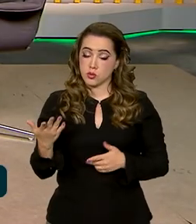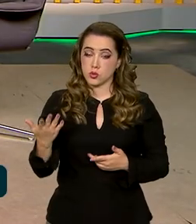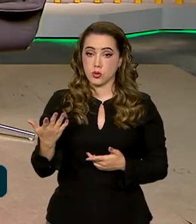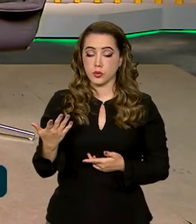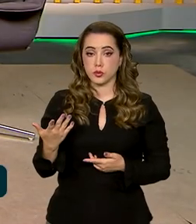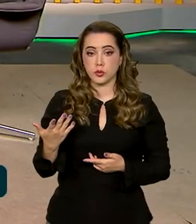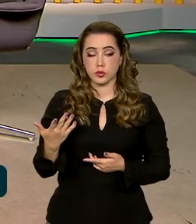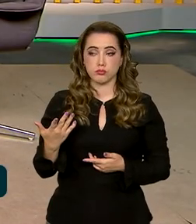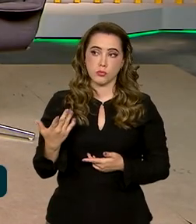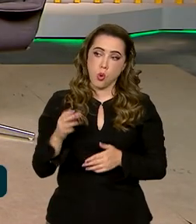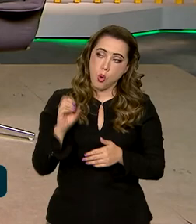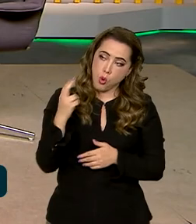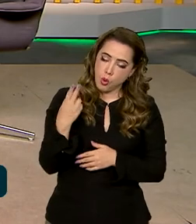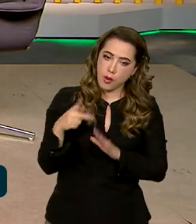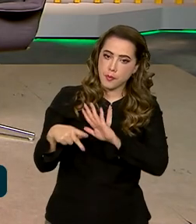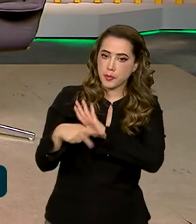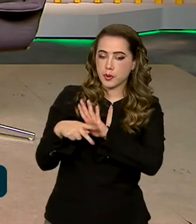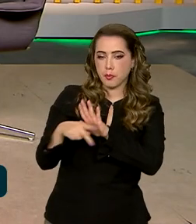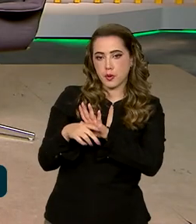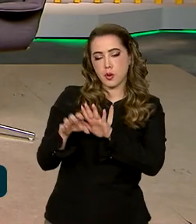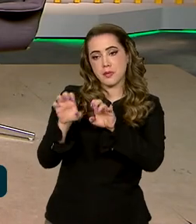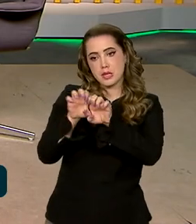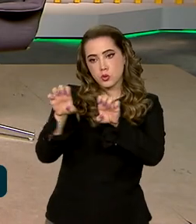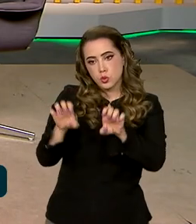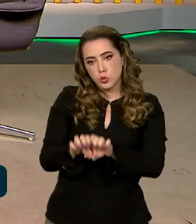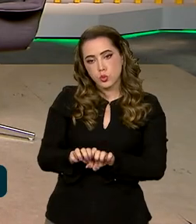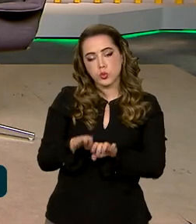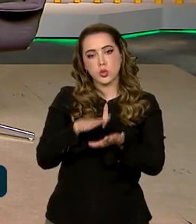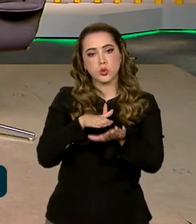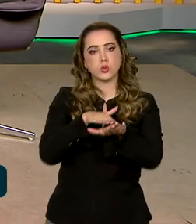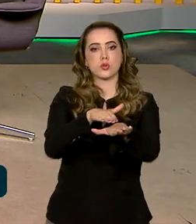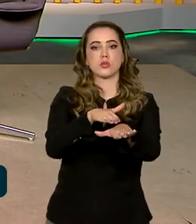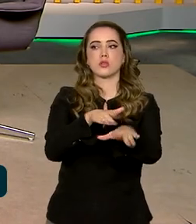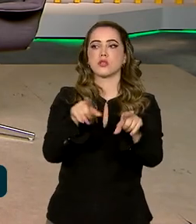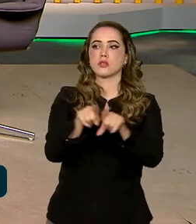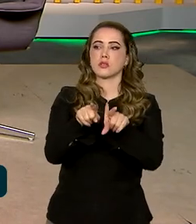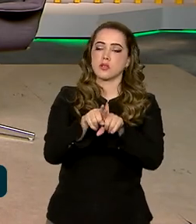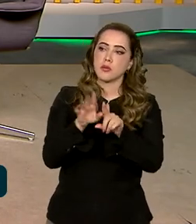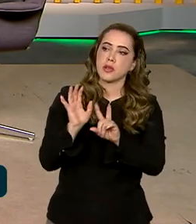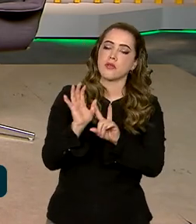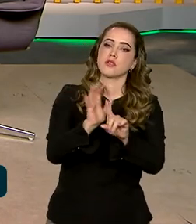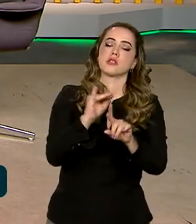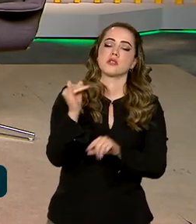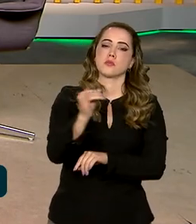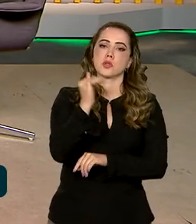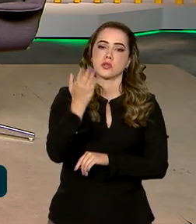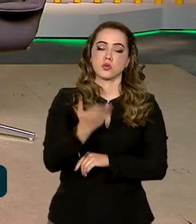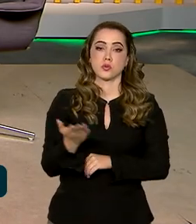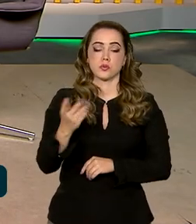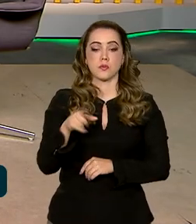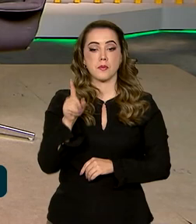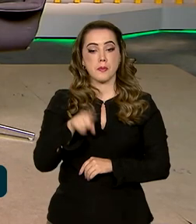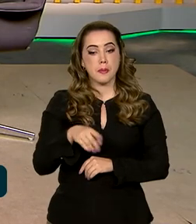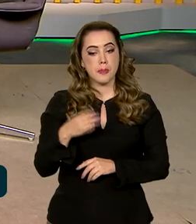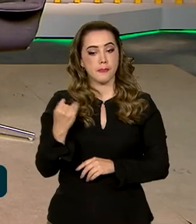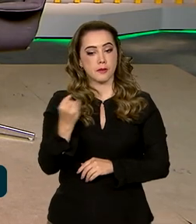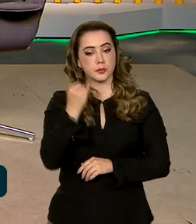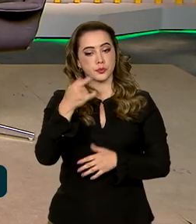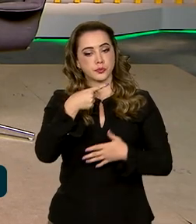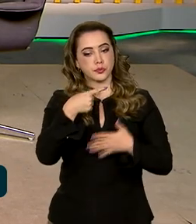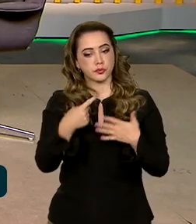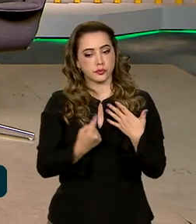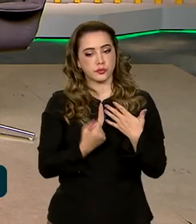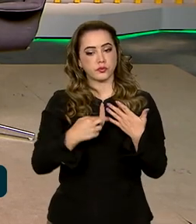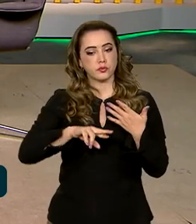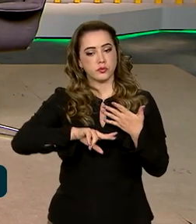estruturais. A infraestrutura do trânsito também tem um impacto muito grande. Então, são fatores